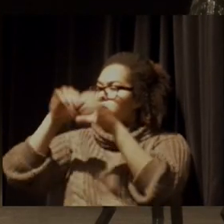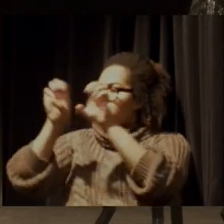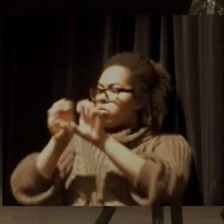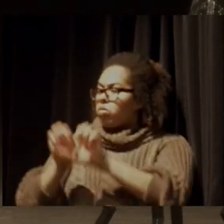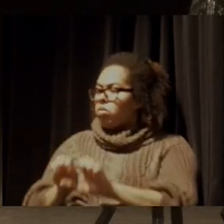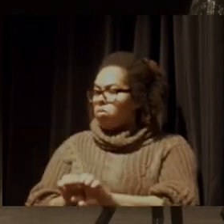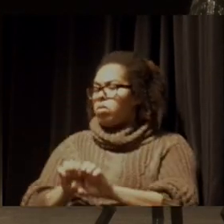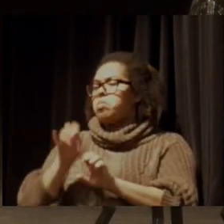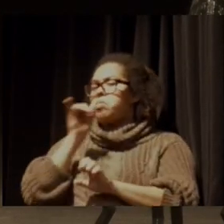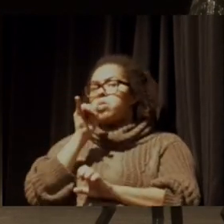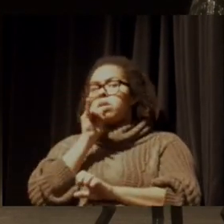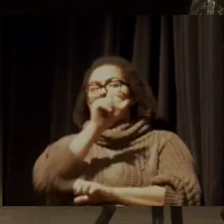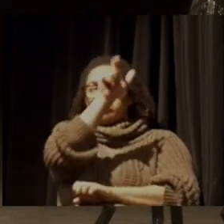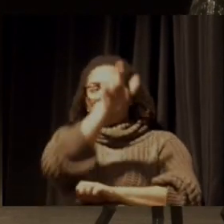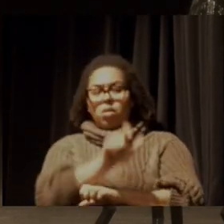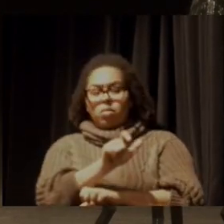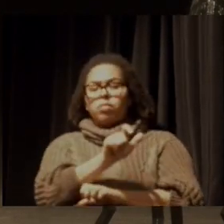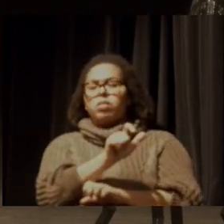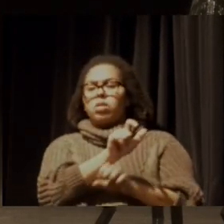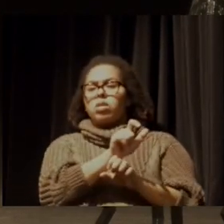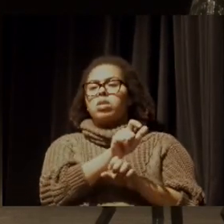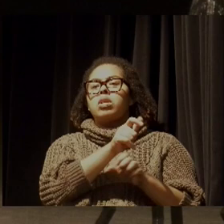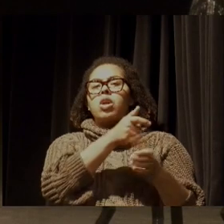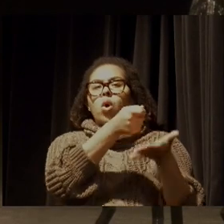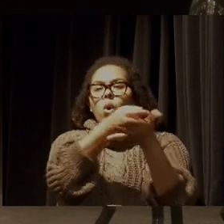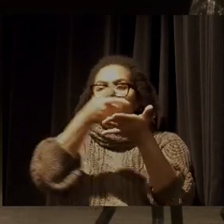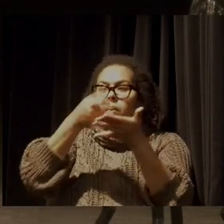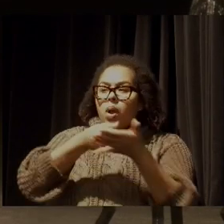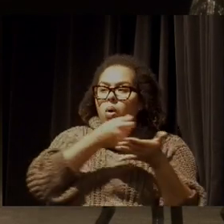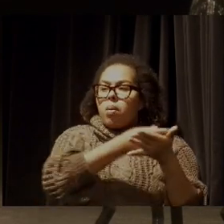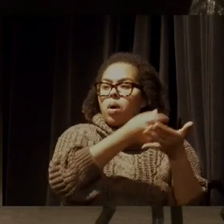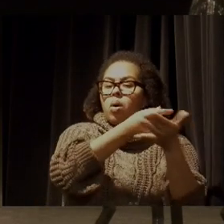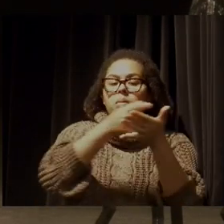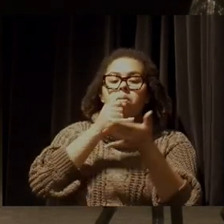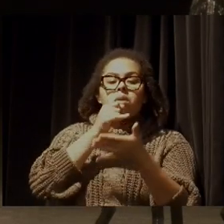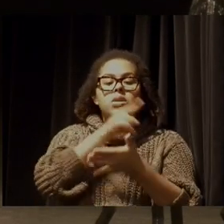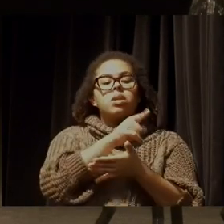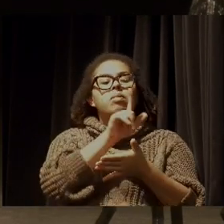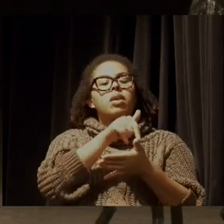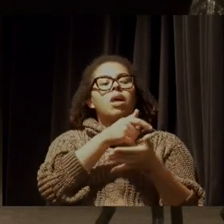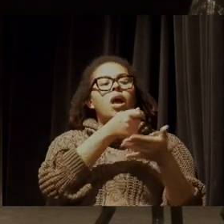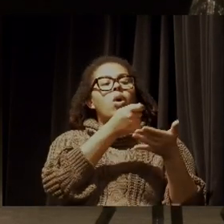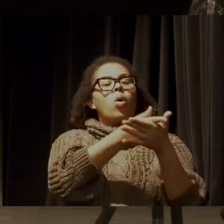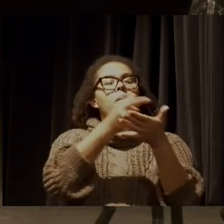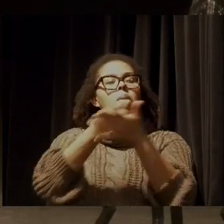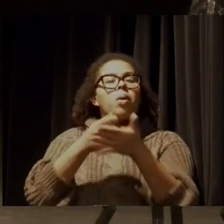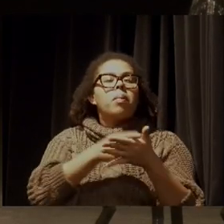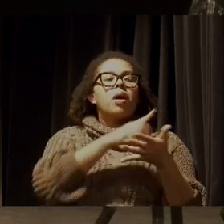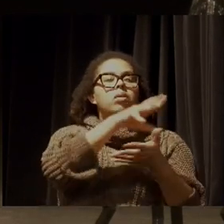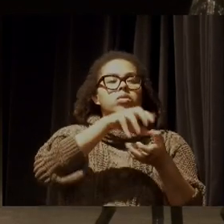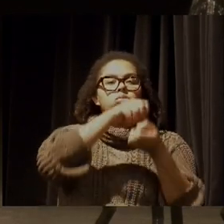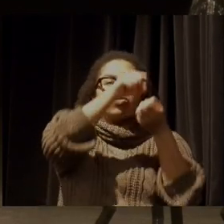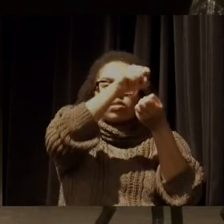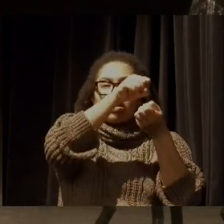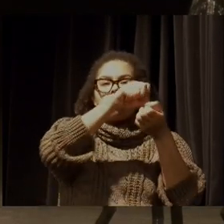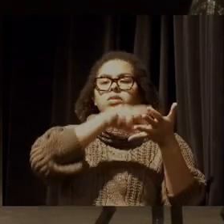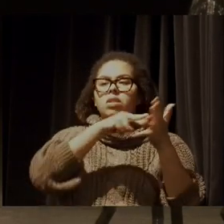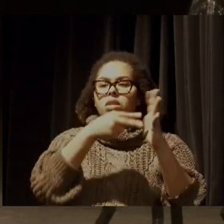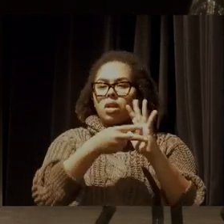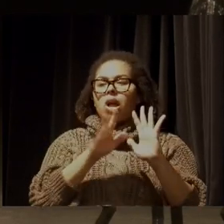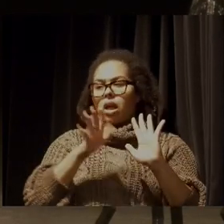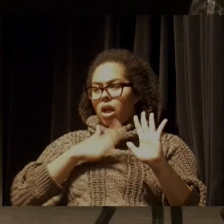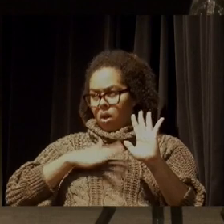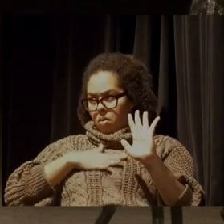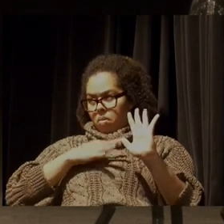quer dizer, eu acho que o consumidor, o é o consumo sustentável? Estou me estendendo, mas vocês vão entender aonde eu quero